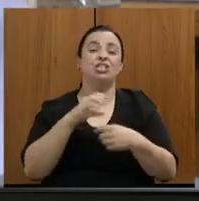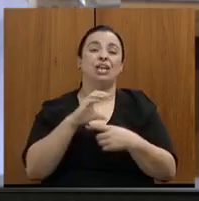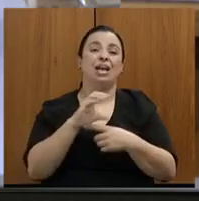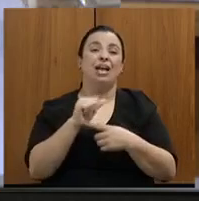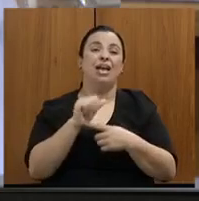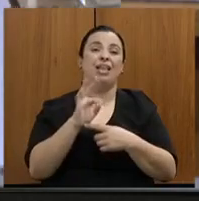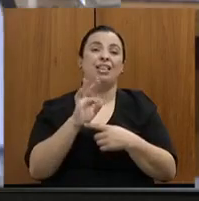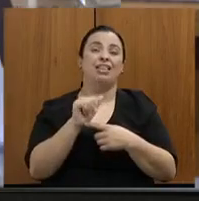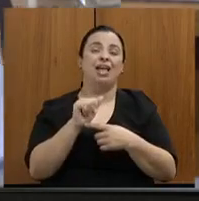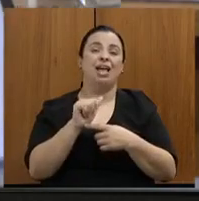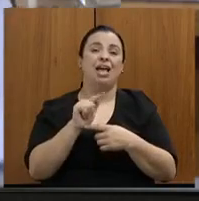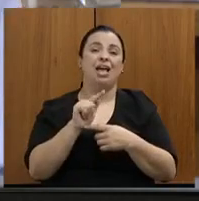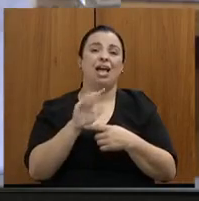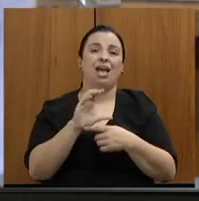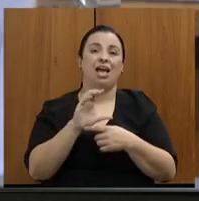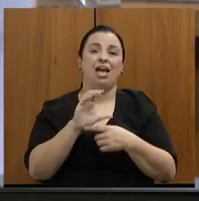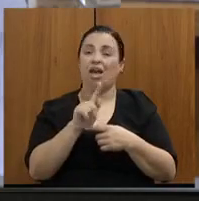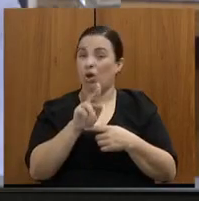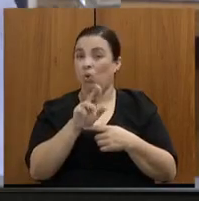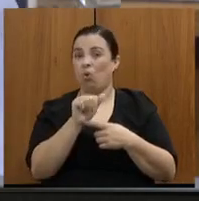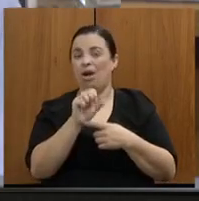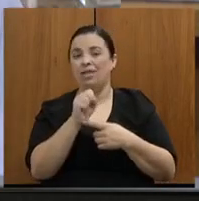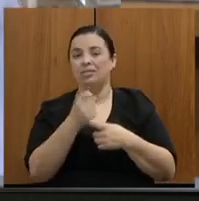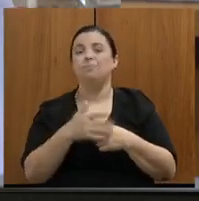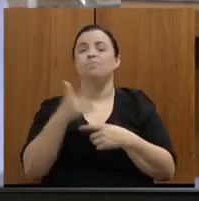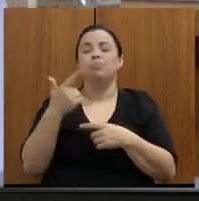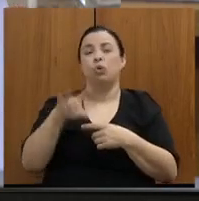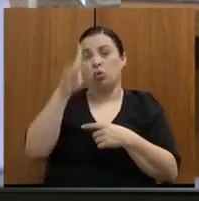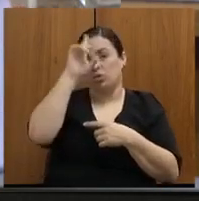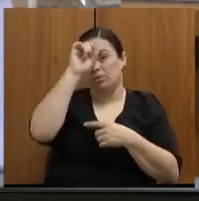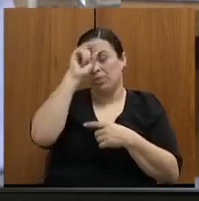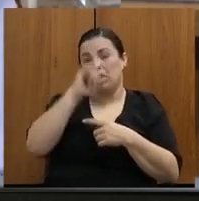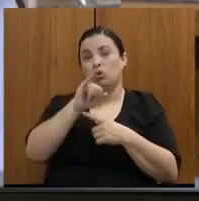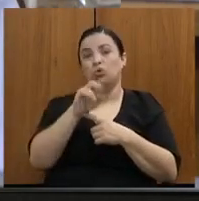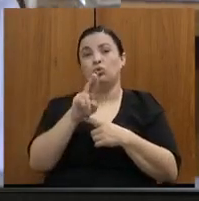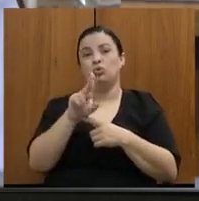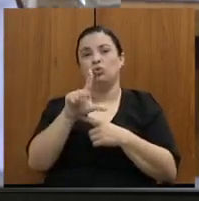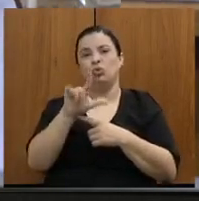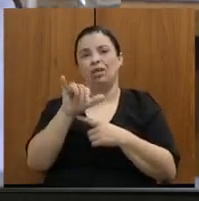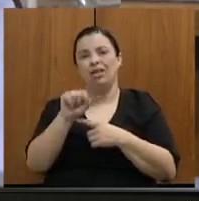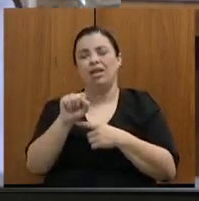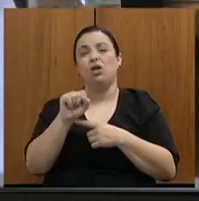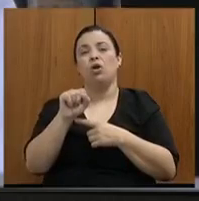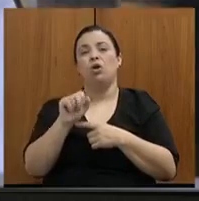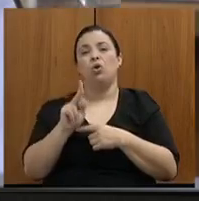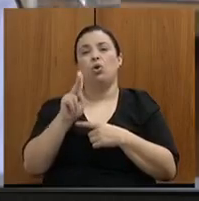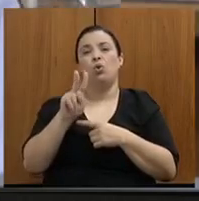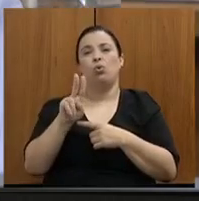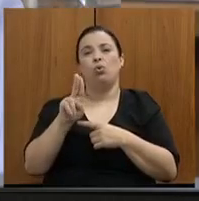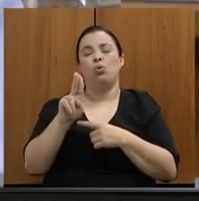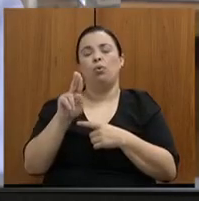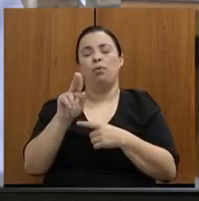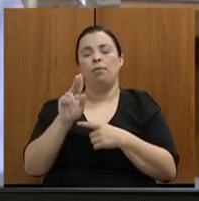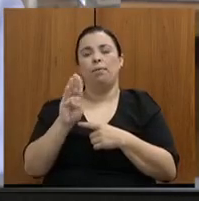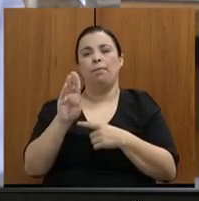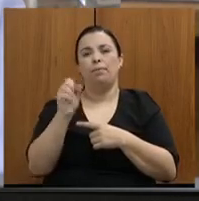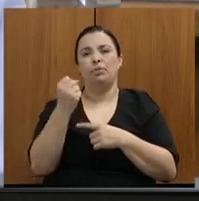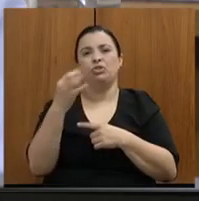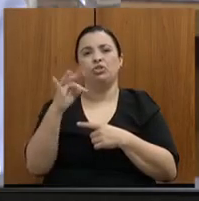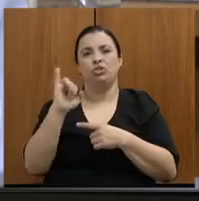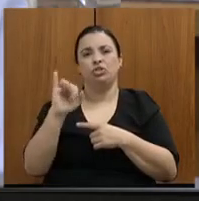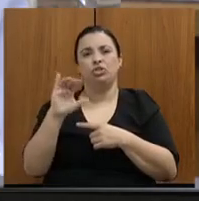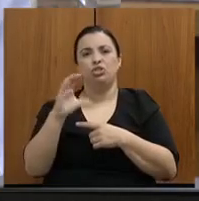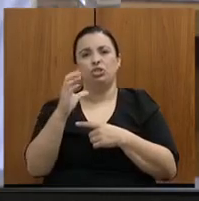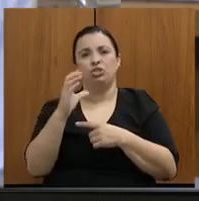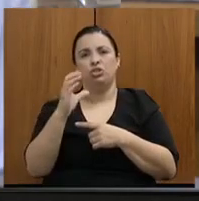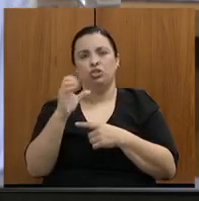A reforma do bloco cirúrgico lá do Júlio Acubiché, que também foi uma entrega importante durante a pandemia. Então, são algumas das obras